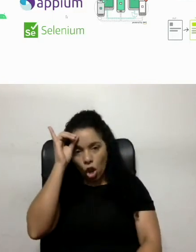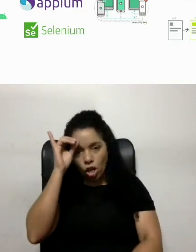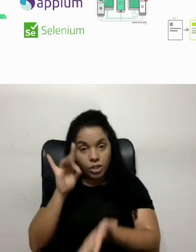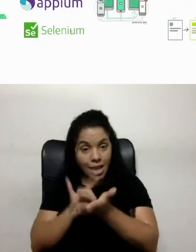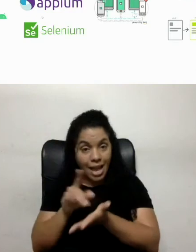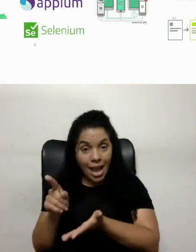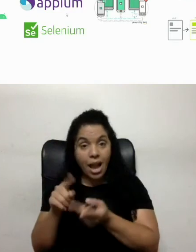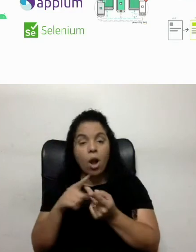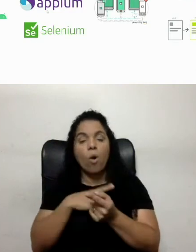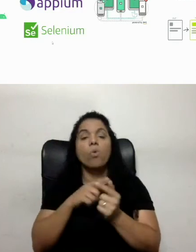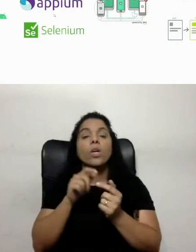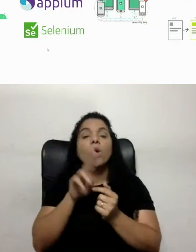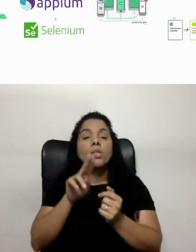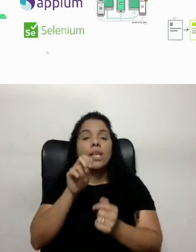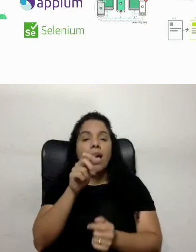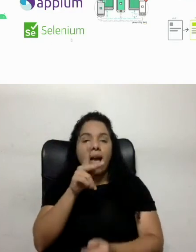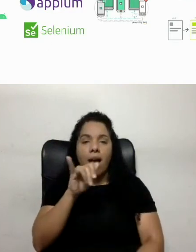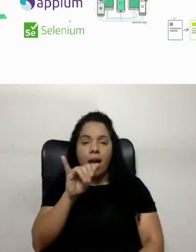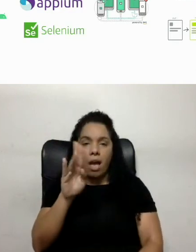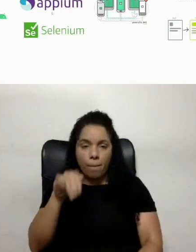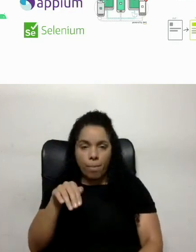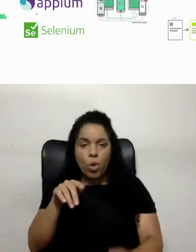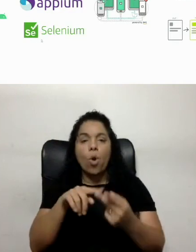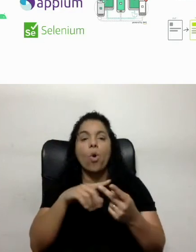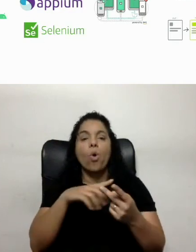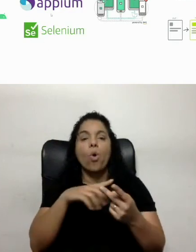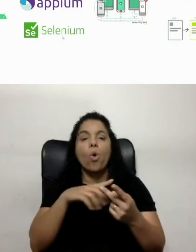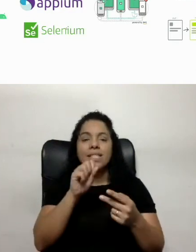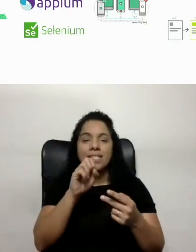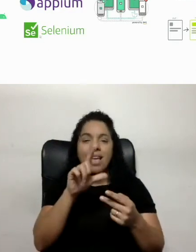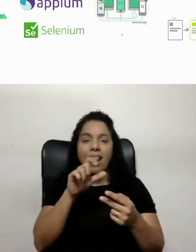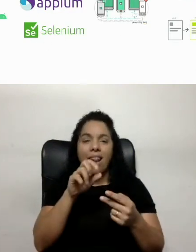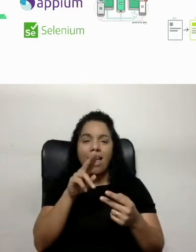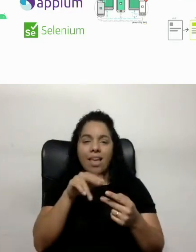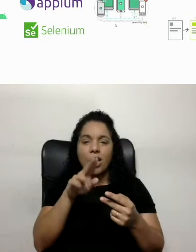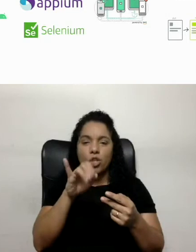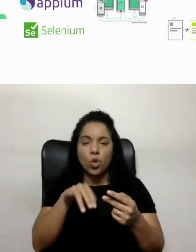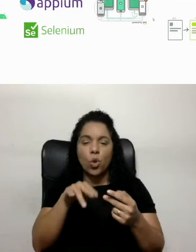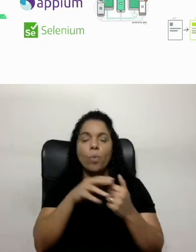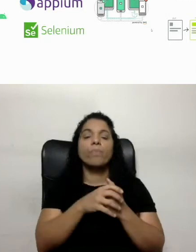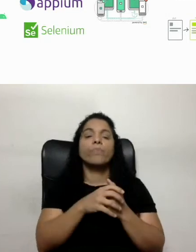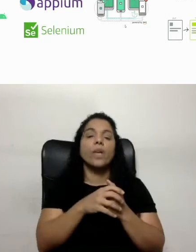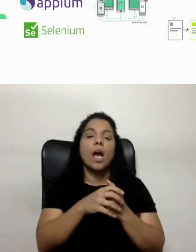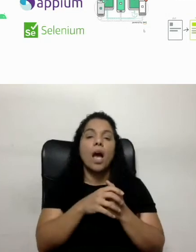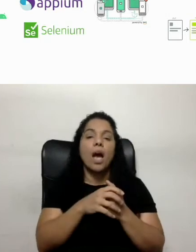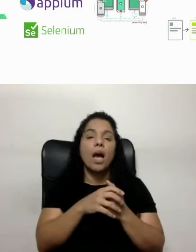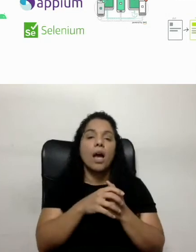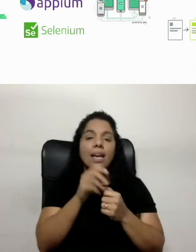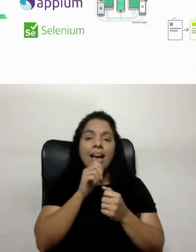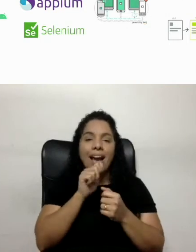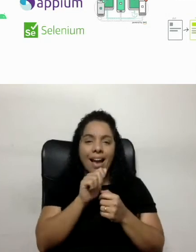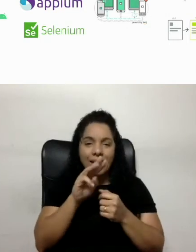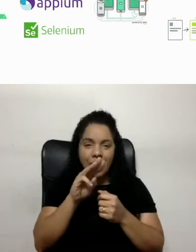com o Appium e uma plataforma do Selenium, um frames e um Selenium, com o AWS